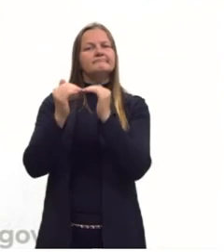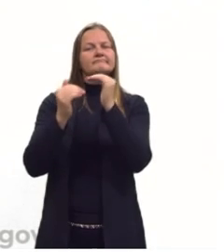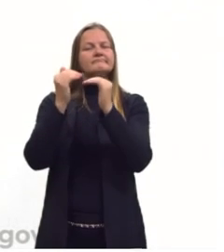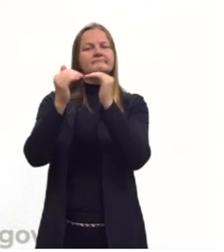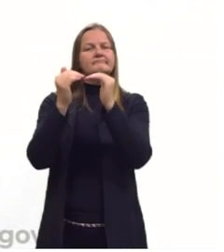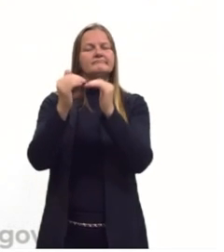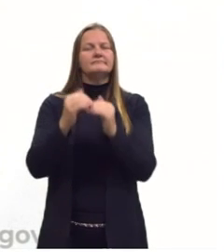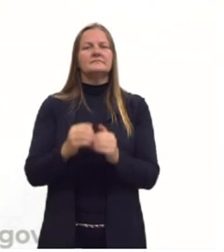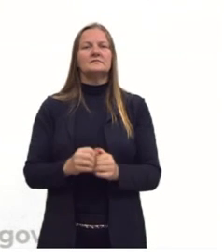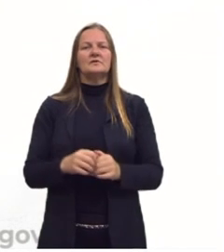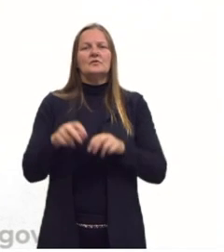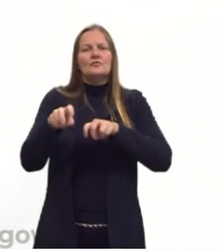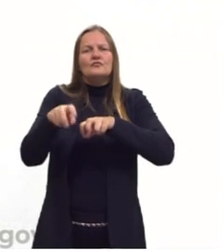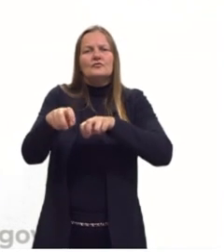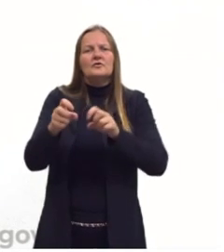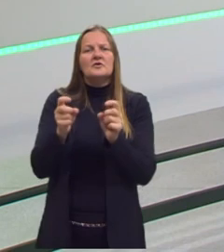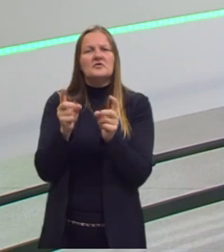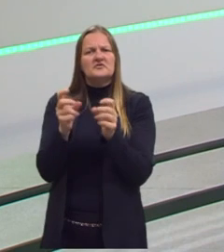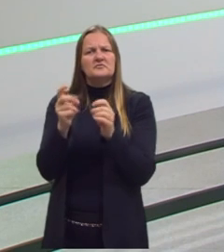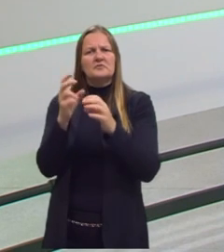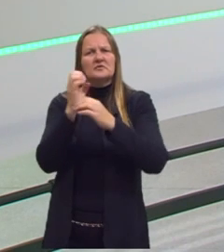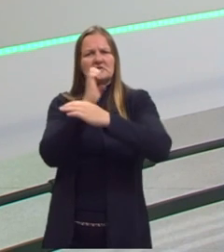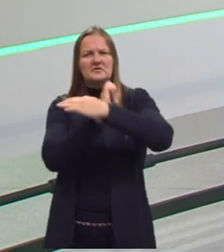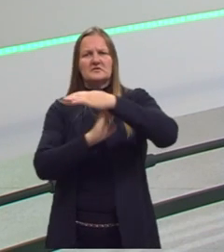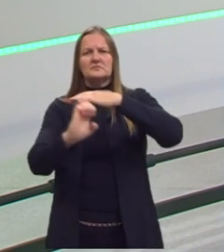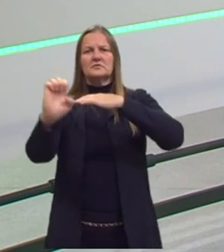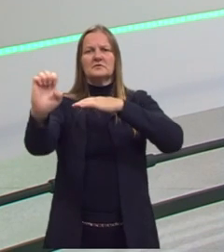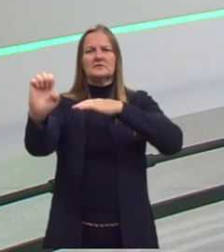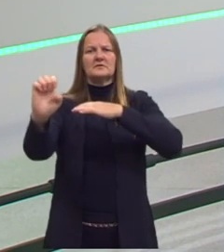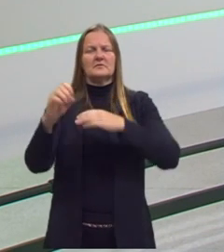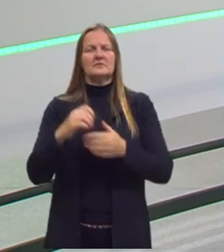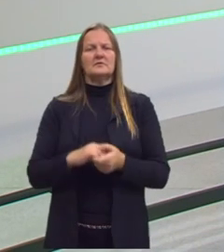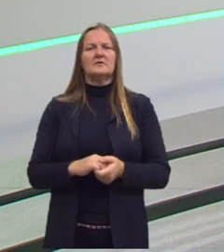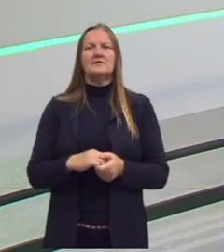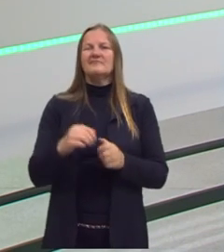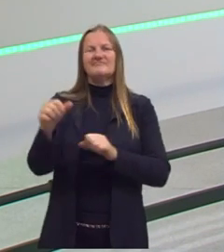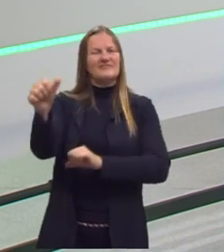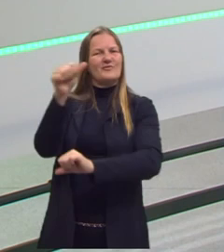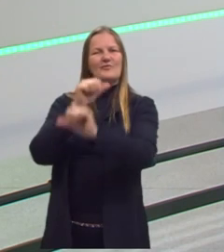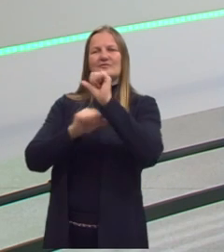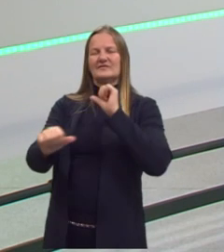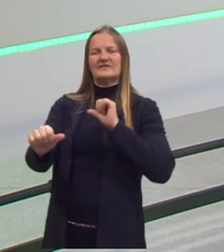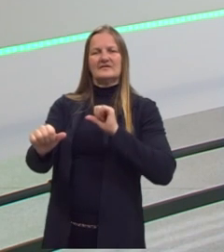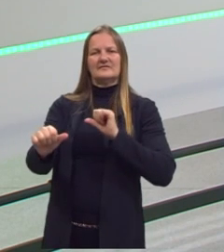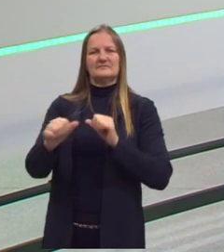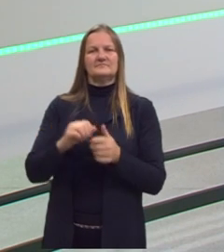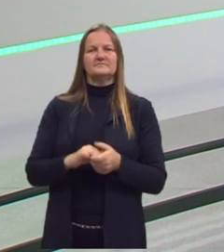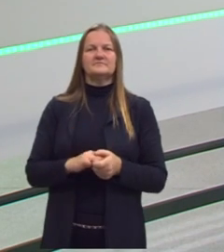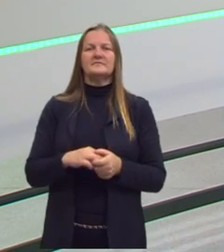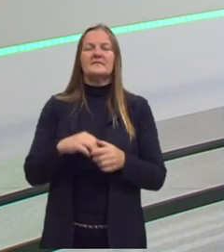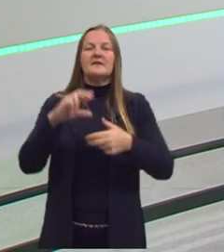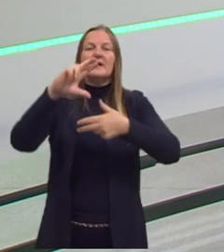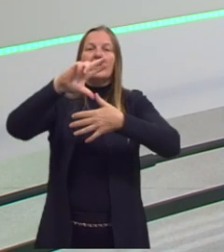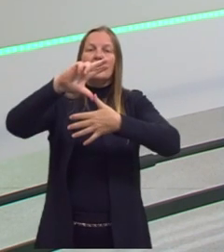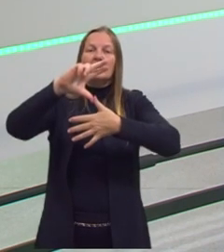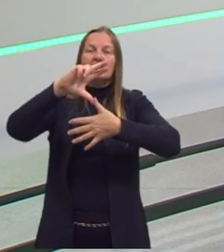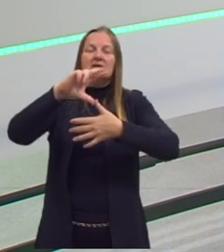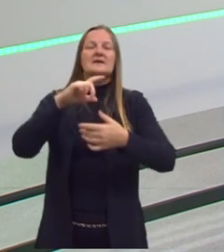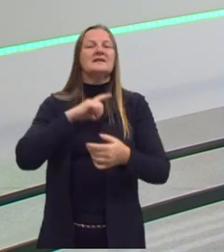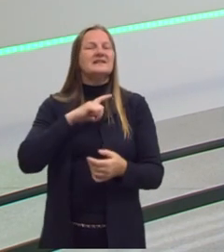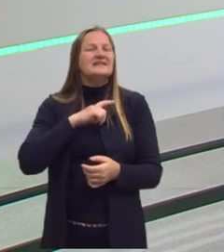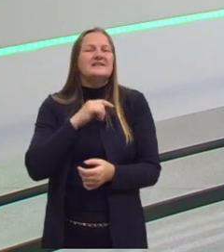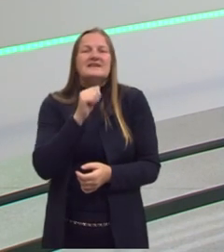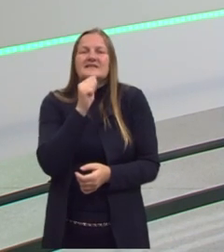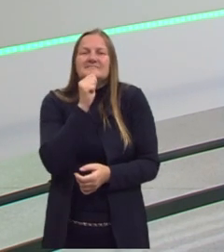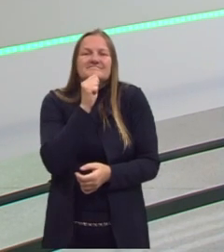caráter agroexportador. E, na verdade, é exatamente o contrário. Ele está falando aqui que a América Latina ainda tem um